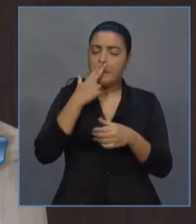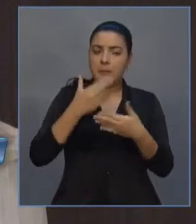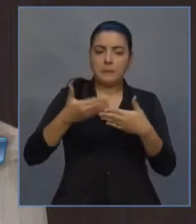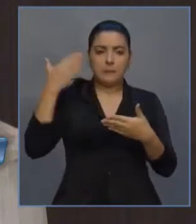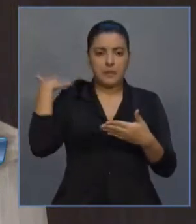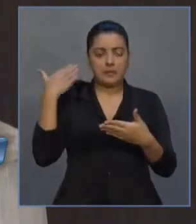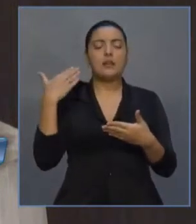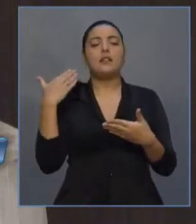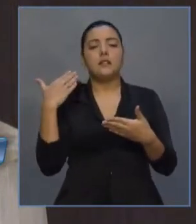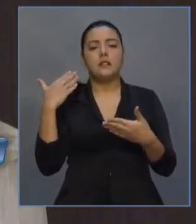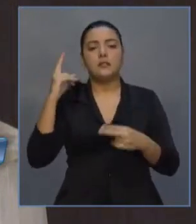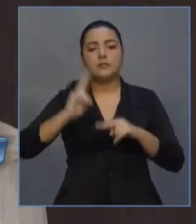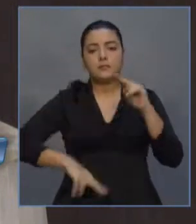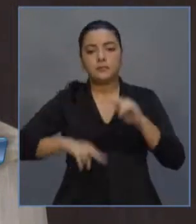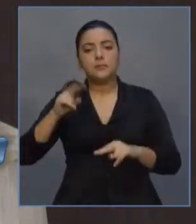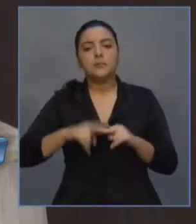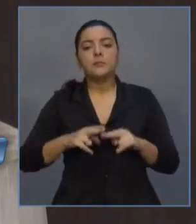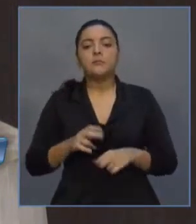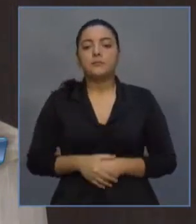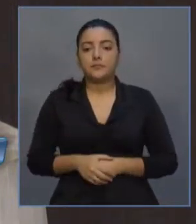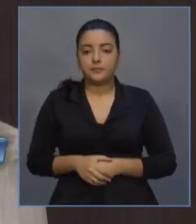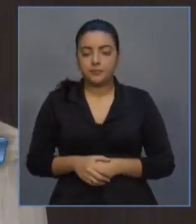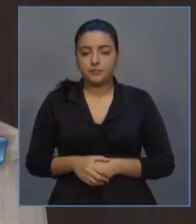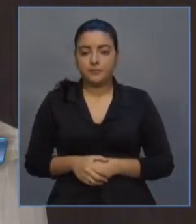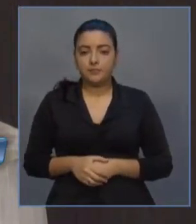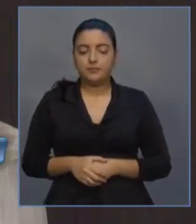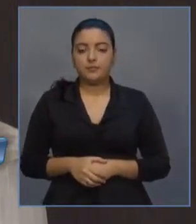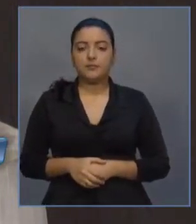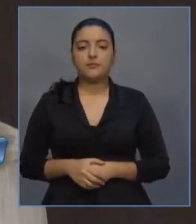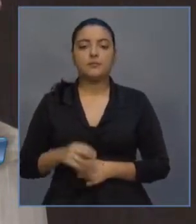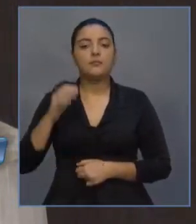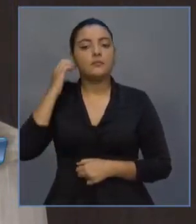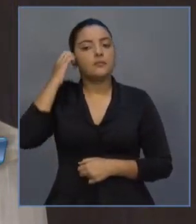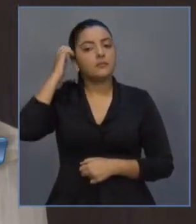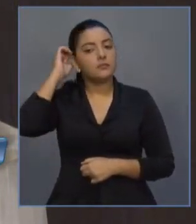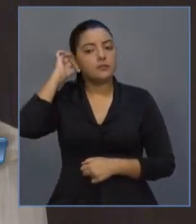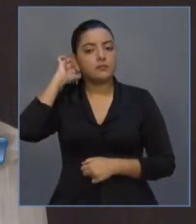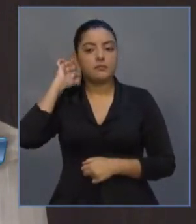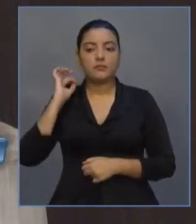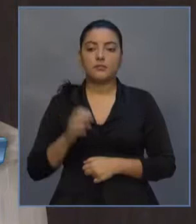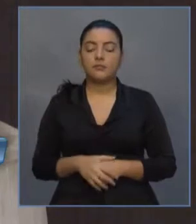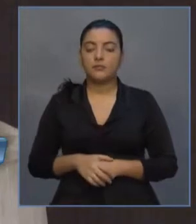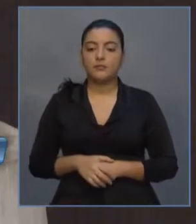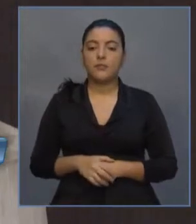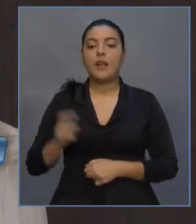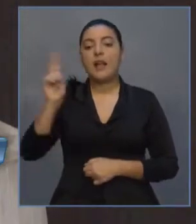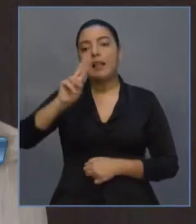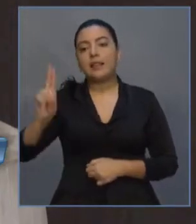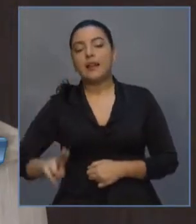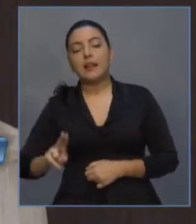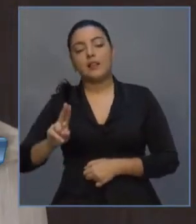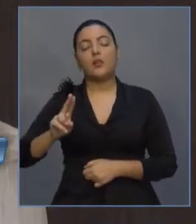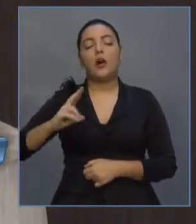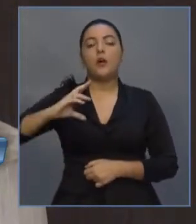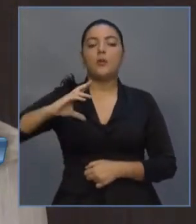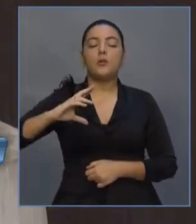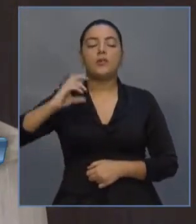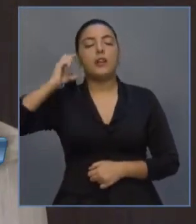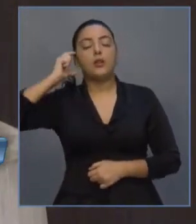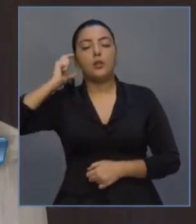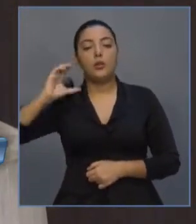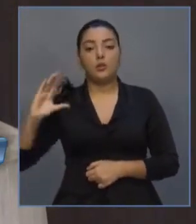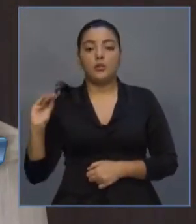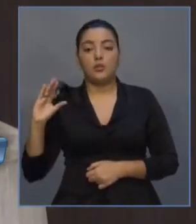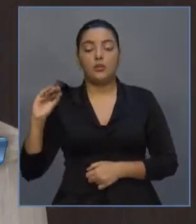que ele não inova, ele simplesmente repete o que os governos anteriores, repito, Tasso, Ciro, Lúcio, Cid fizeram.